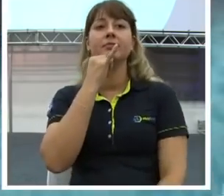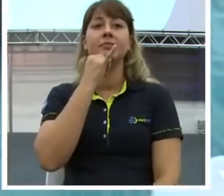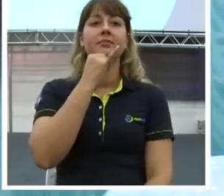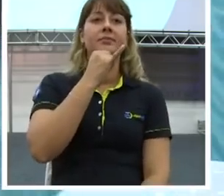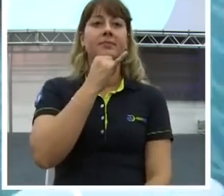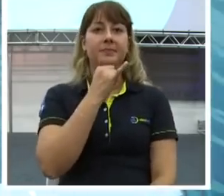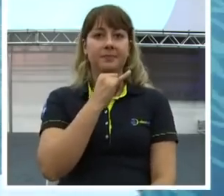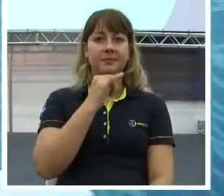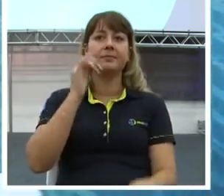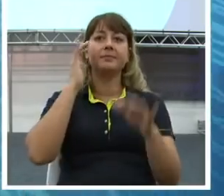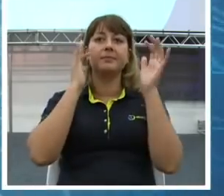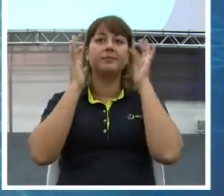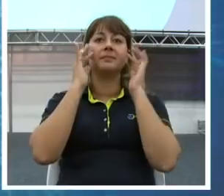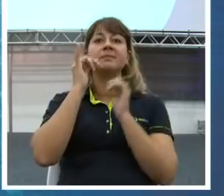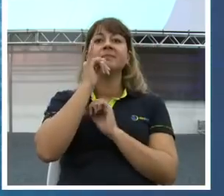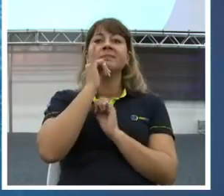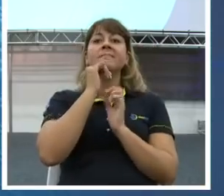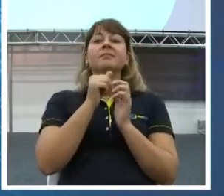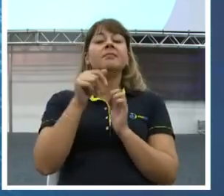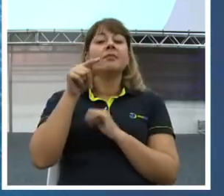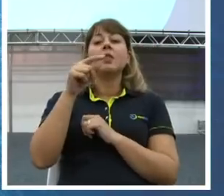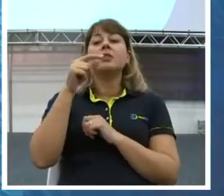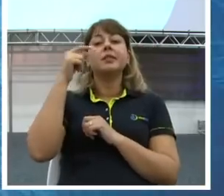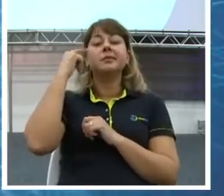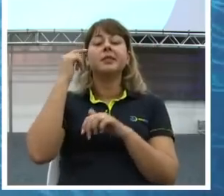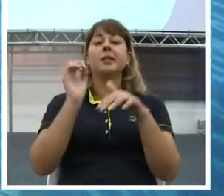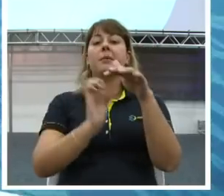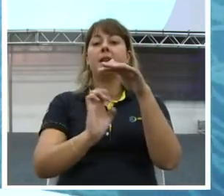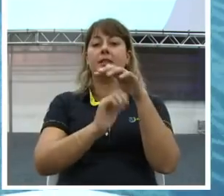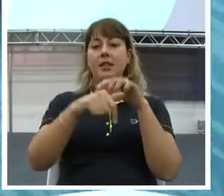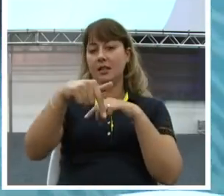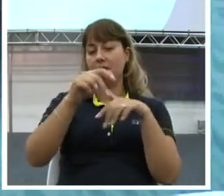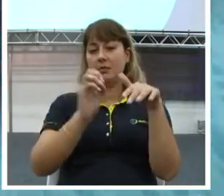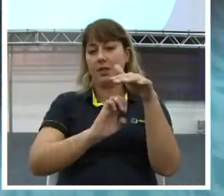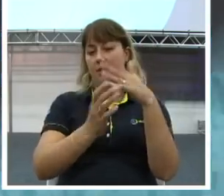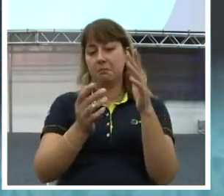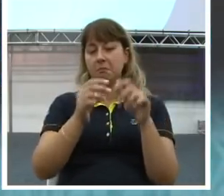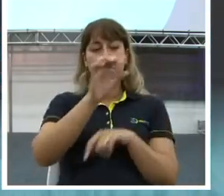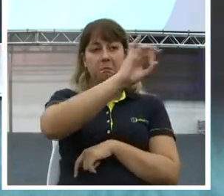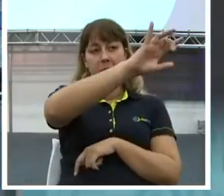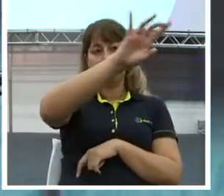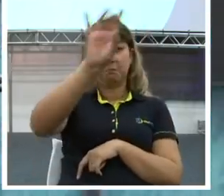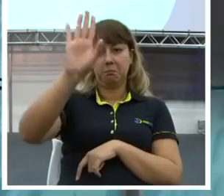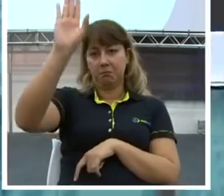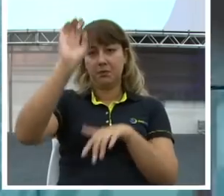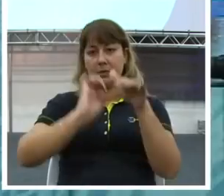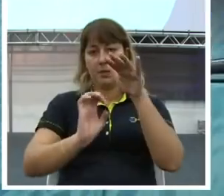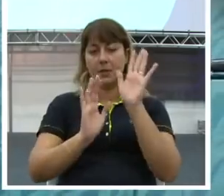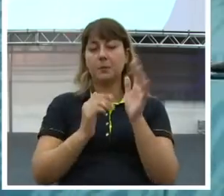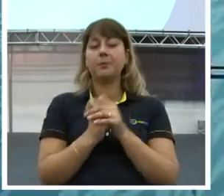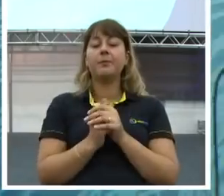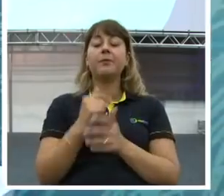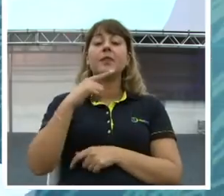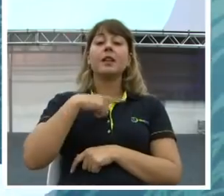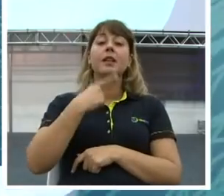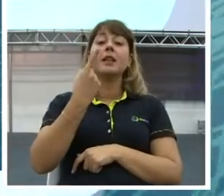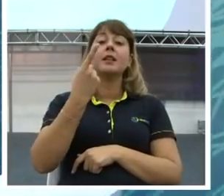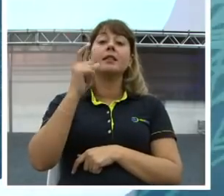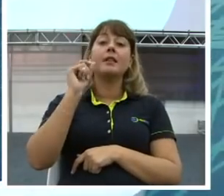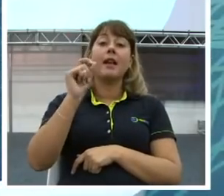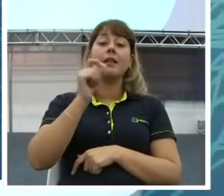Vamos supor que você tenha uma empresa aqui. Ok? E você tem dez